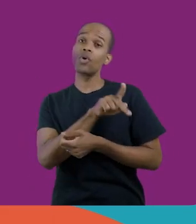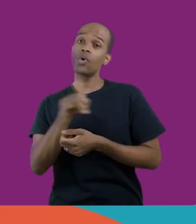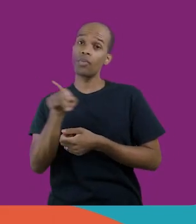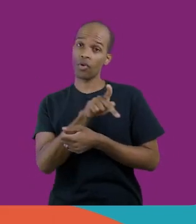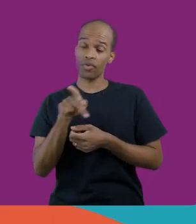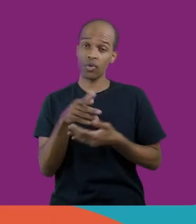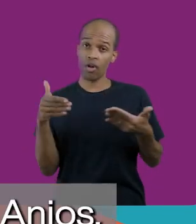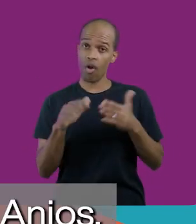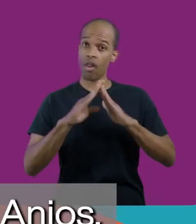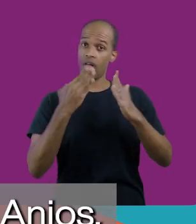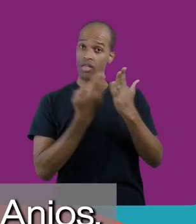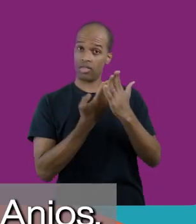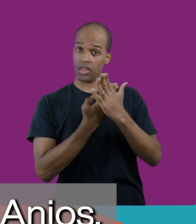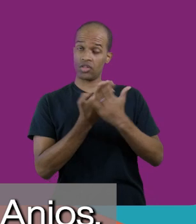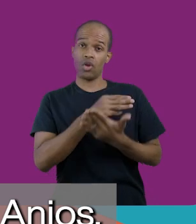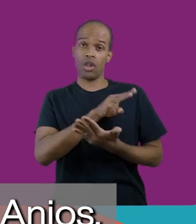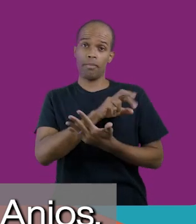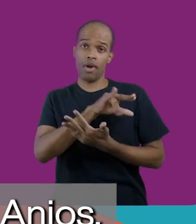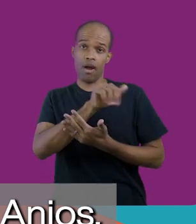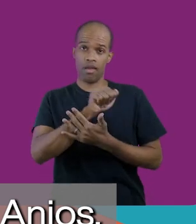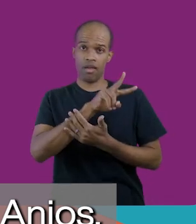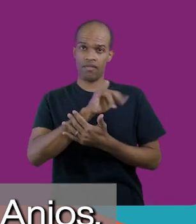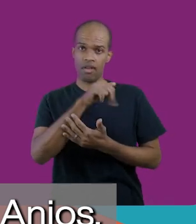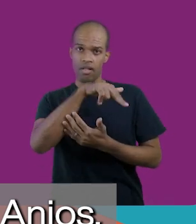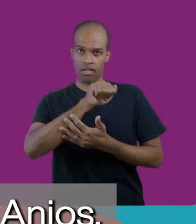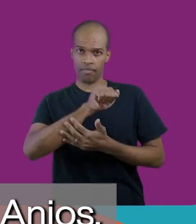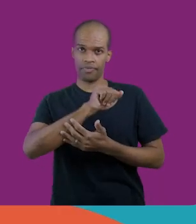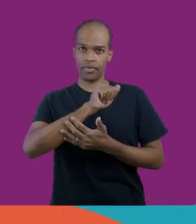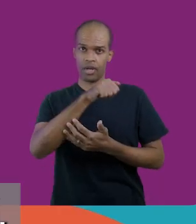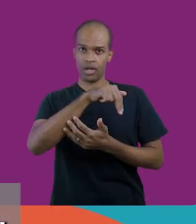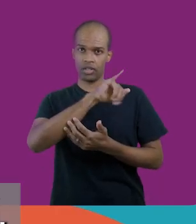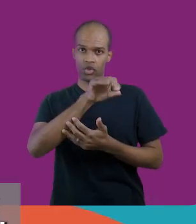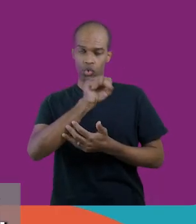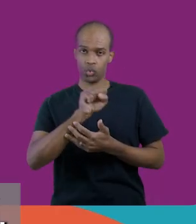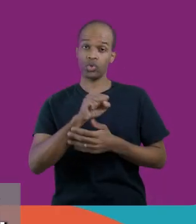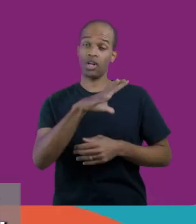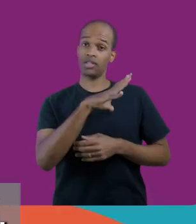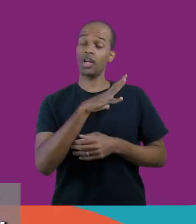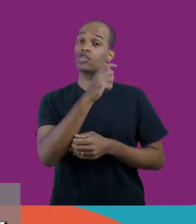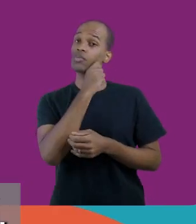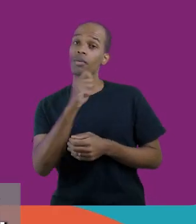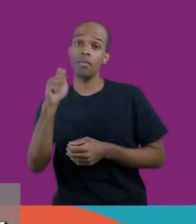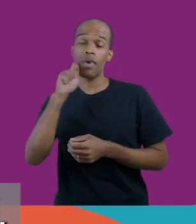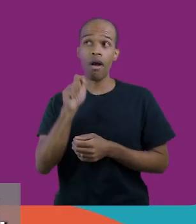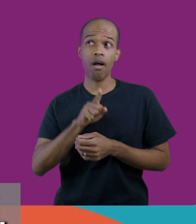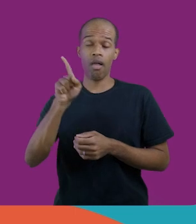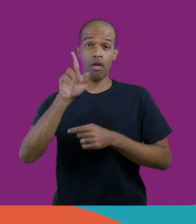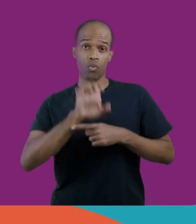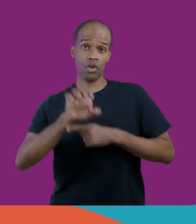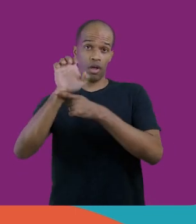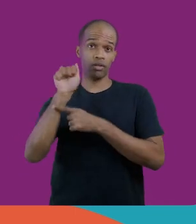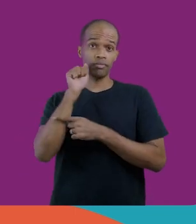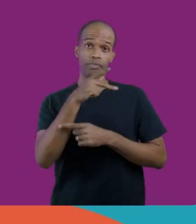professora atualmente na Escola Estadual Maria do Carmo Viana dos Anjos, na cidade de Macapá, estado de Amapá.